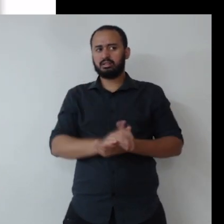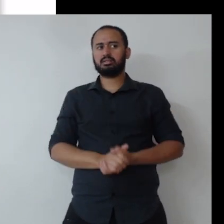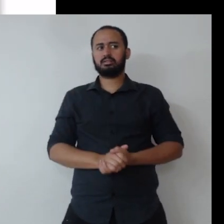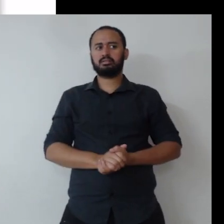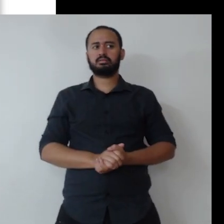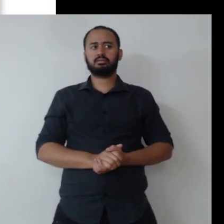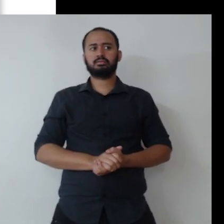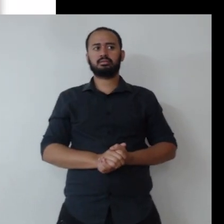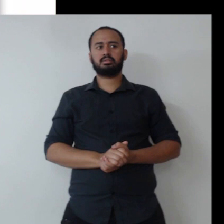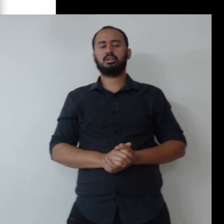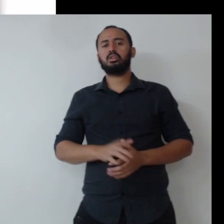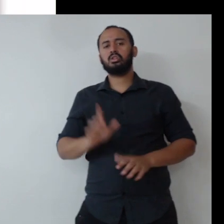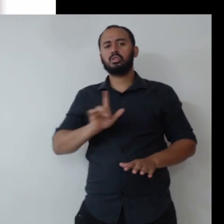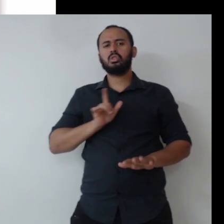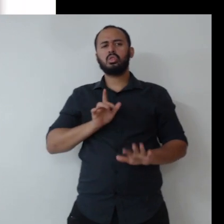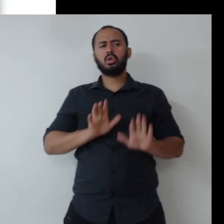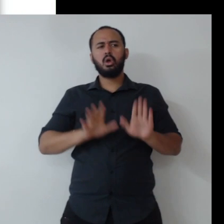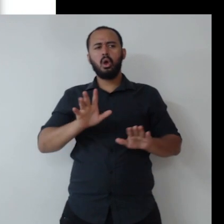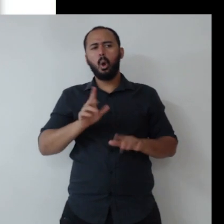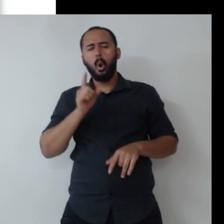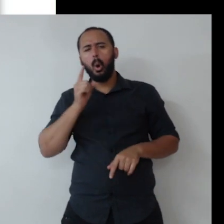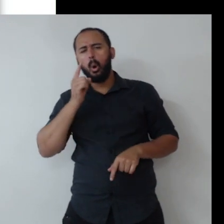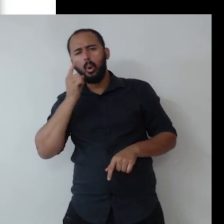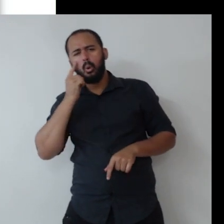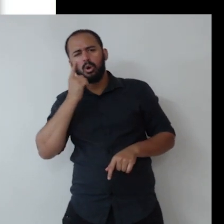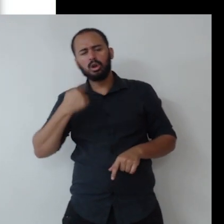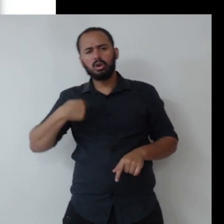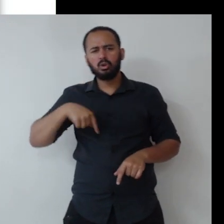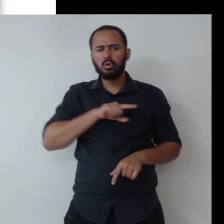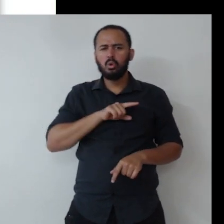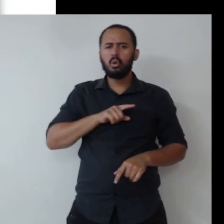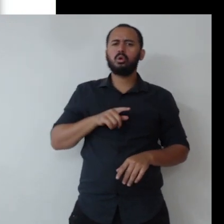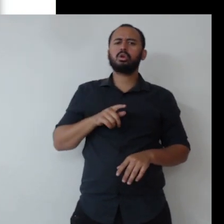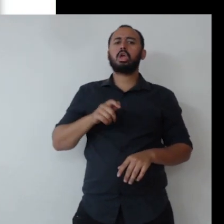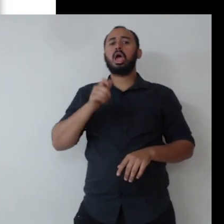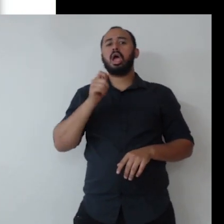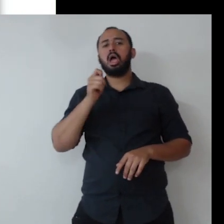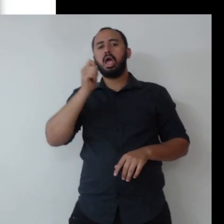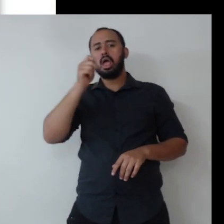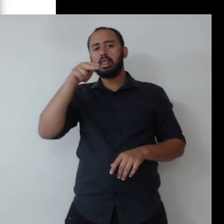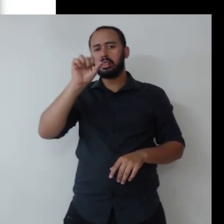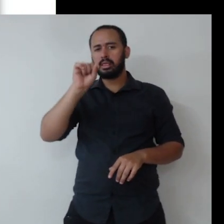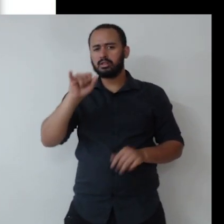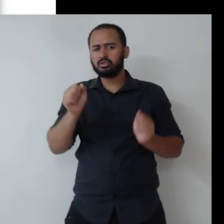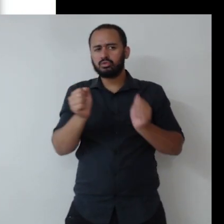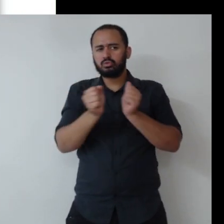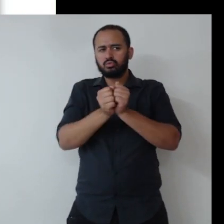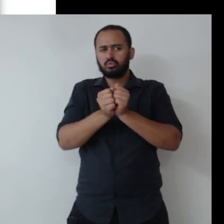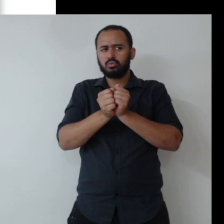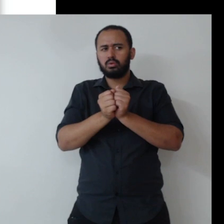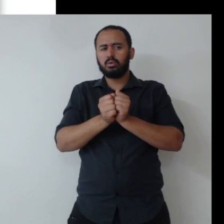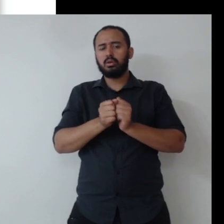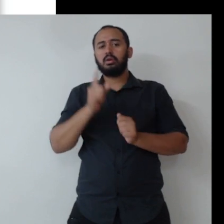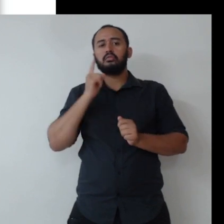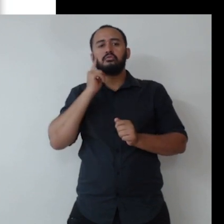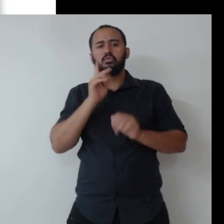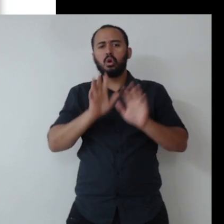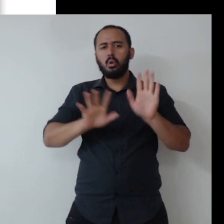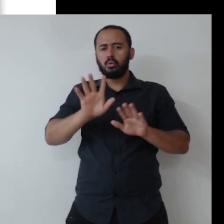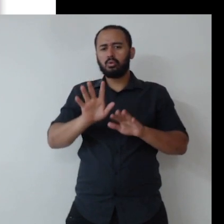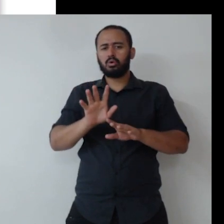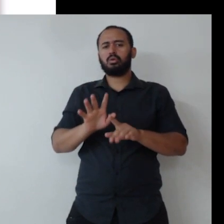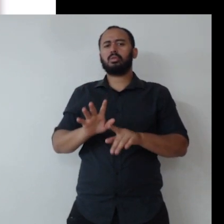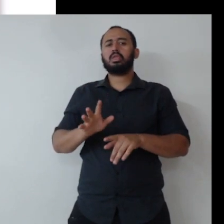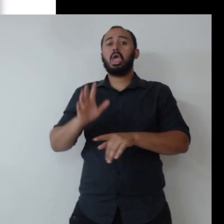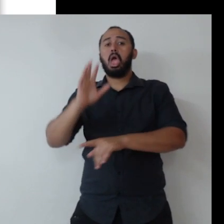está no nosso plano de ação revisar a nossa política de gestão de riscos, a nossa política de integridade incluindo fatores ambientais e